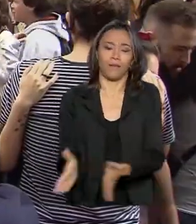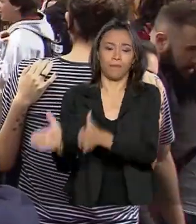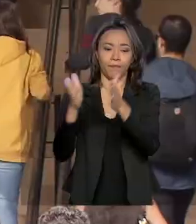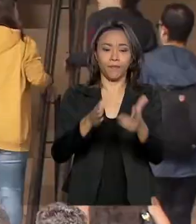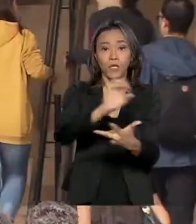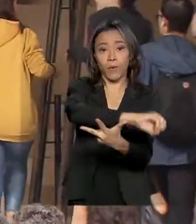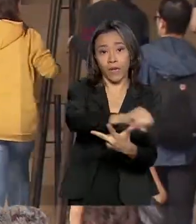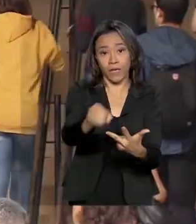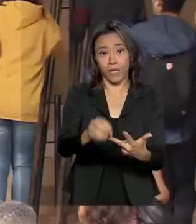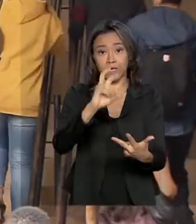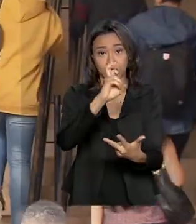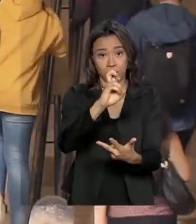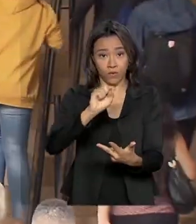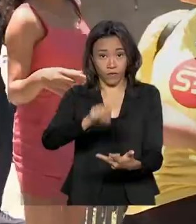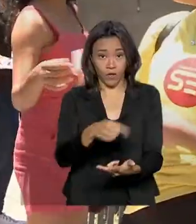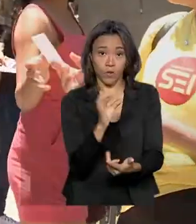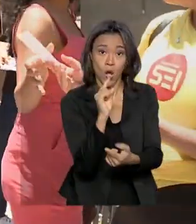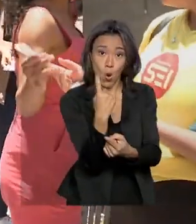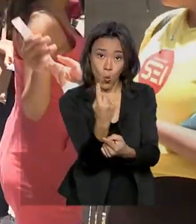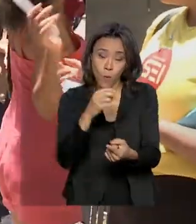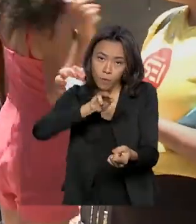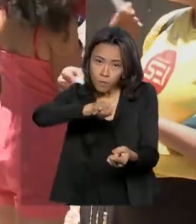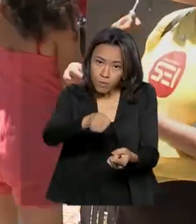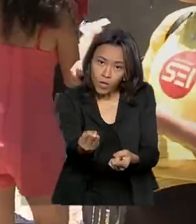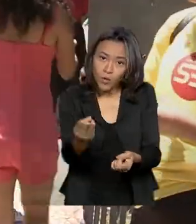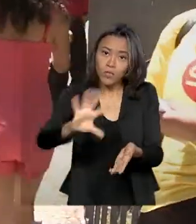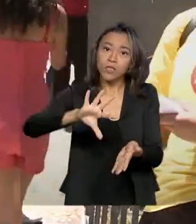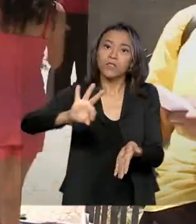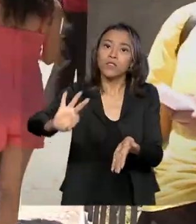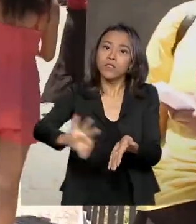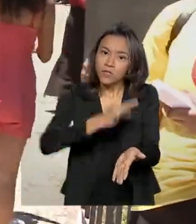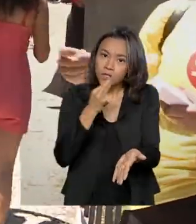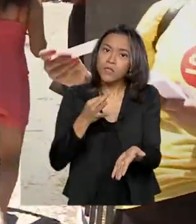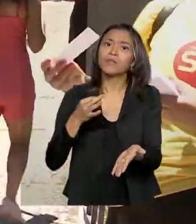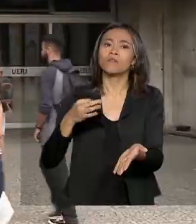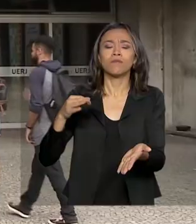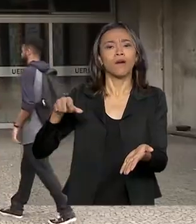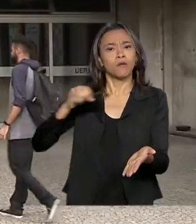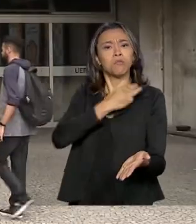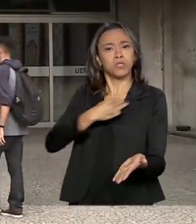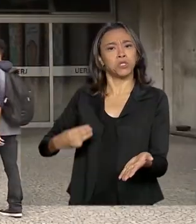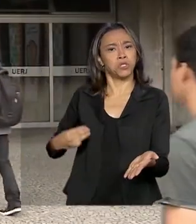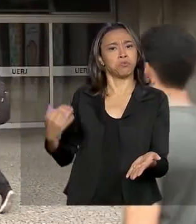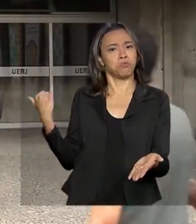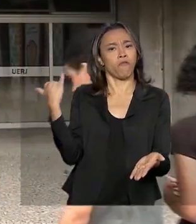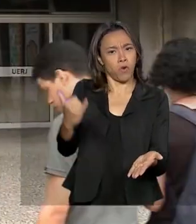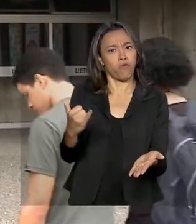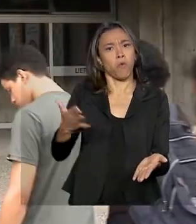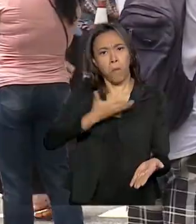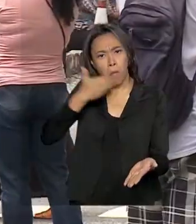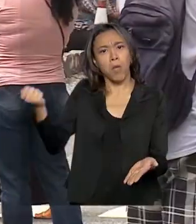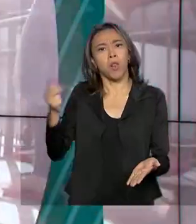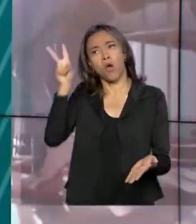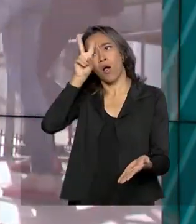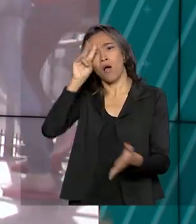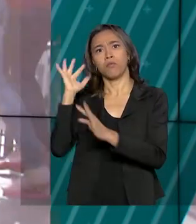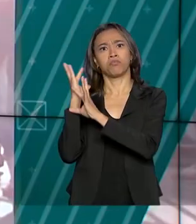,1 milhões de inscritos, foi, segundo o ministro Abraham Ventralbe, o melhor da história.